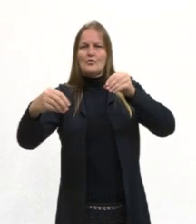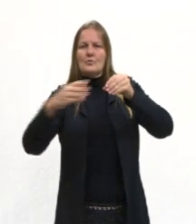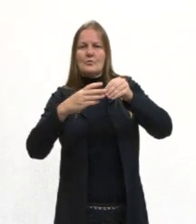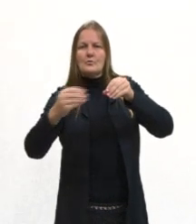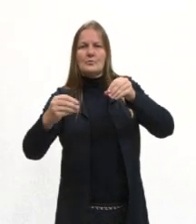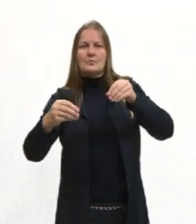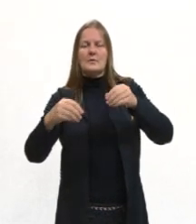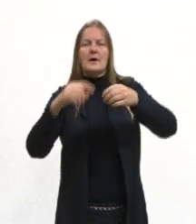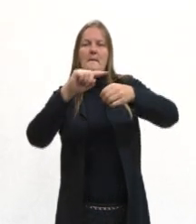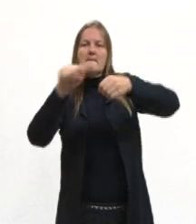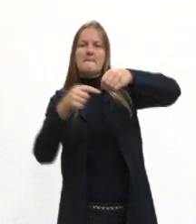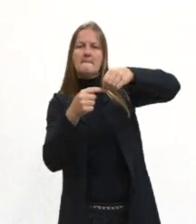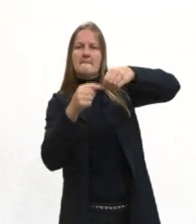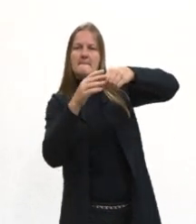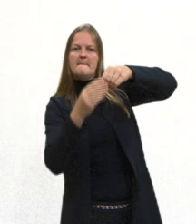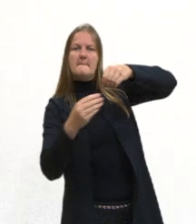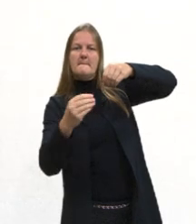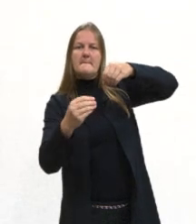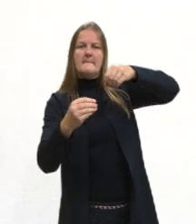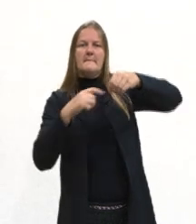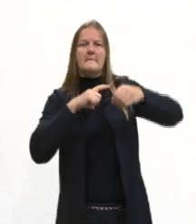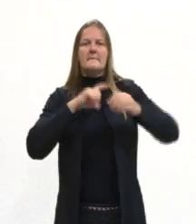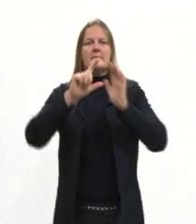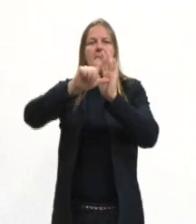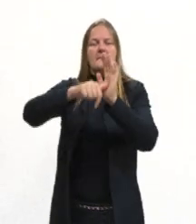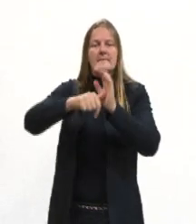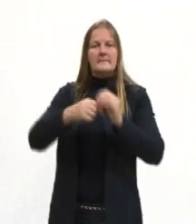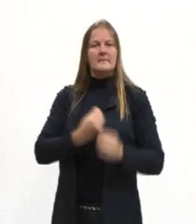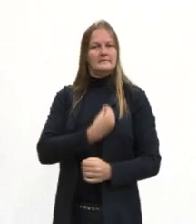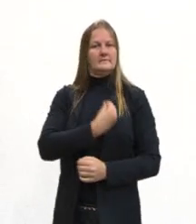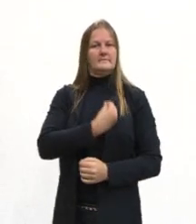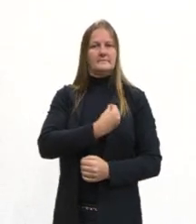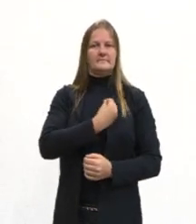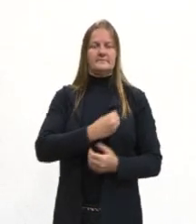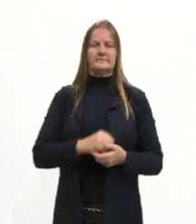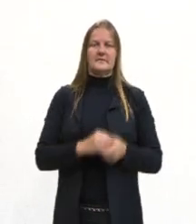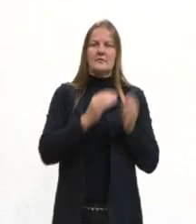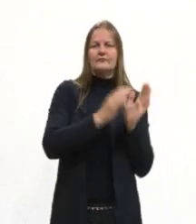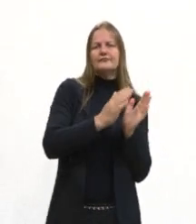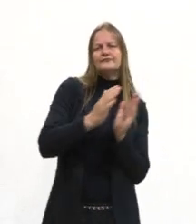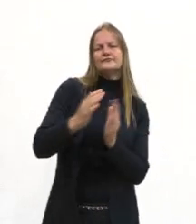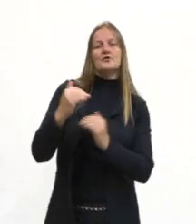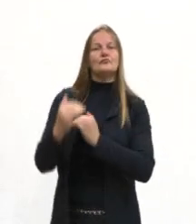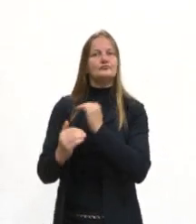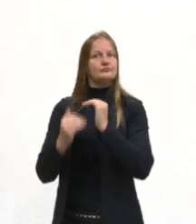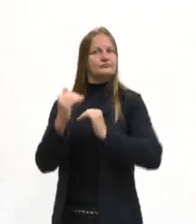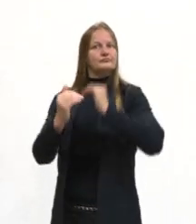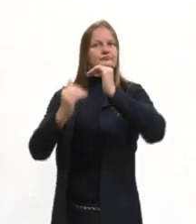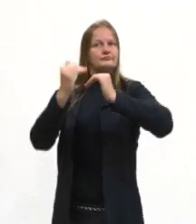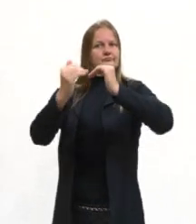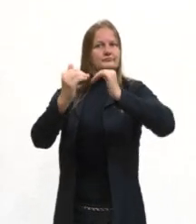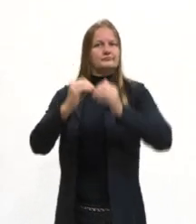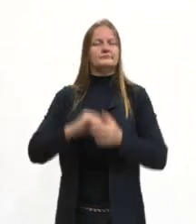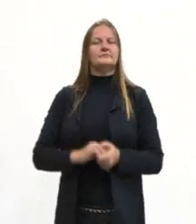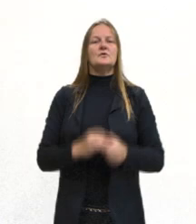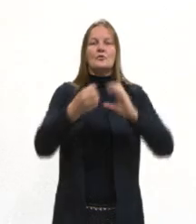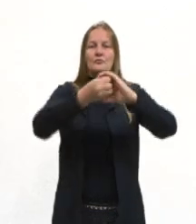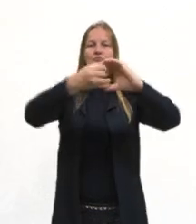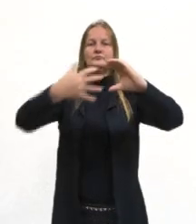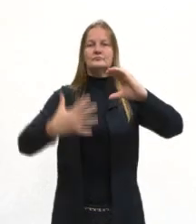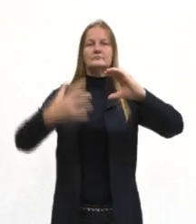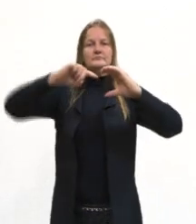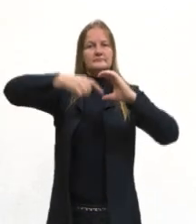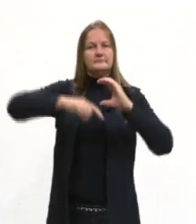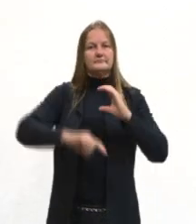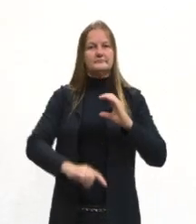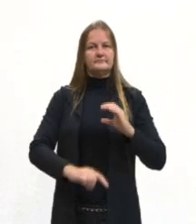-anal, em pelo menos uma fase da vida. Certo? Então nós vamos falar um pouquinho mais dessas características agora.